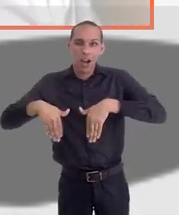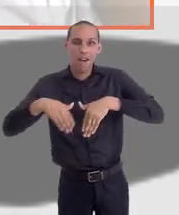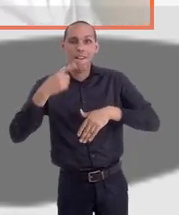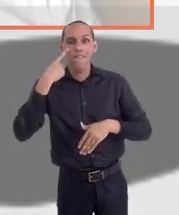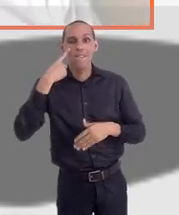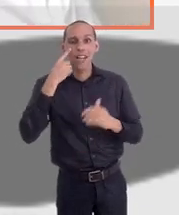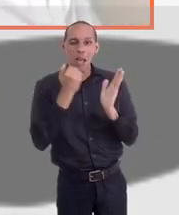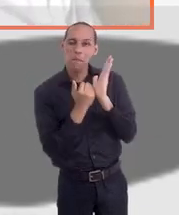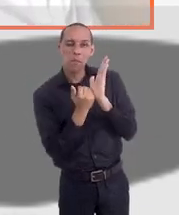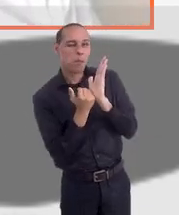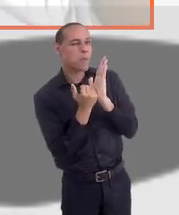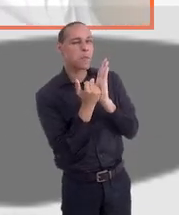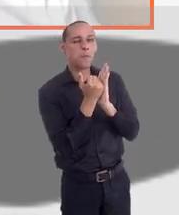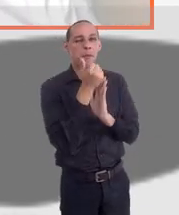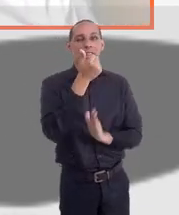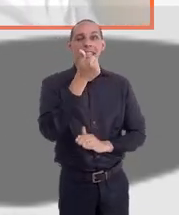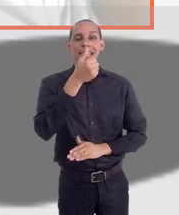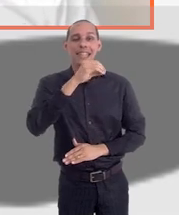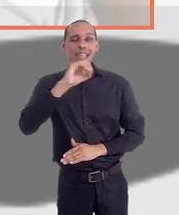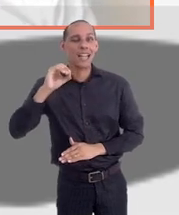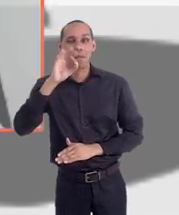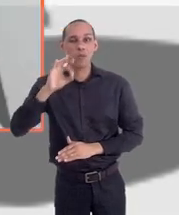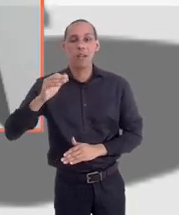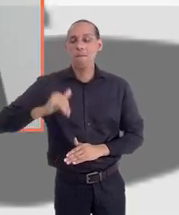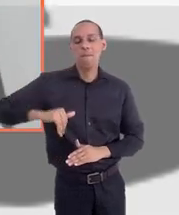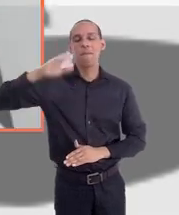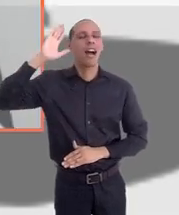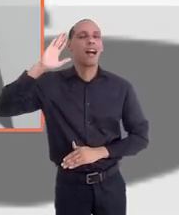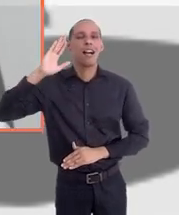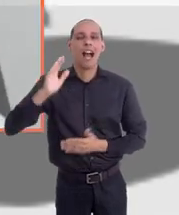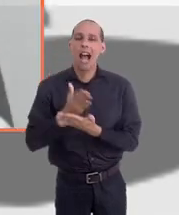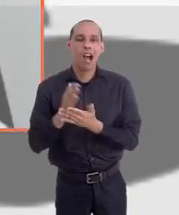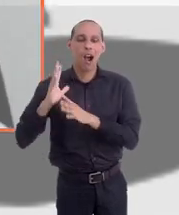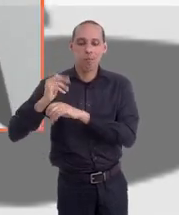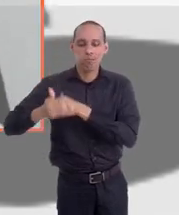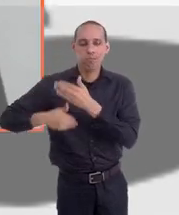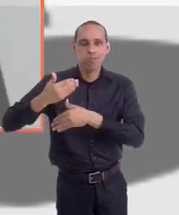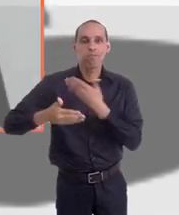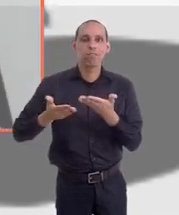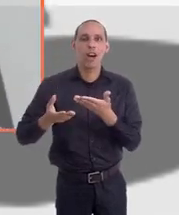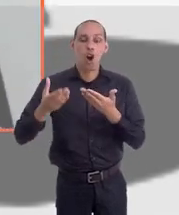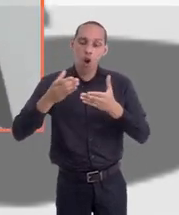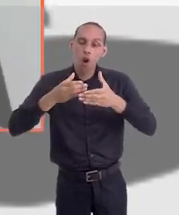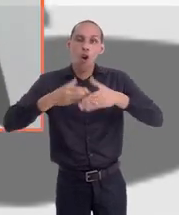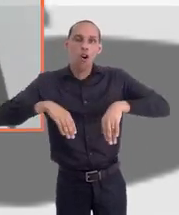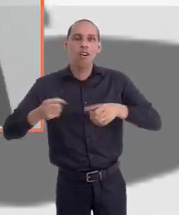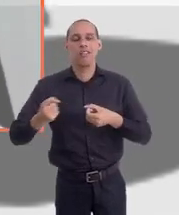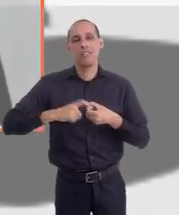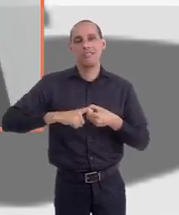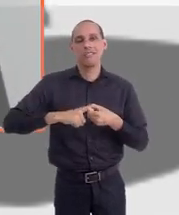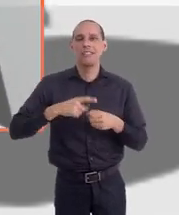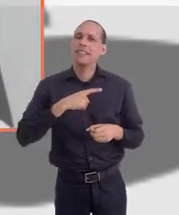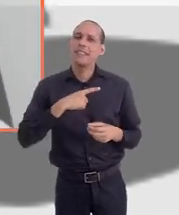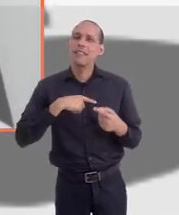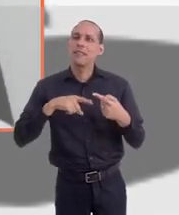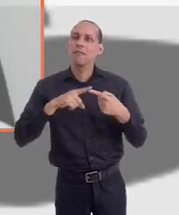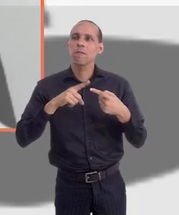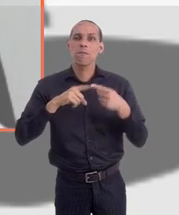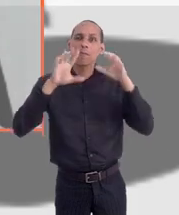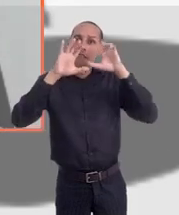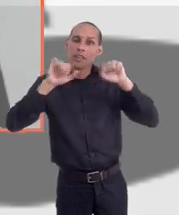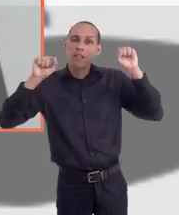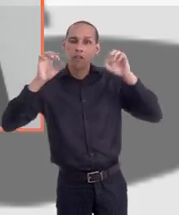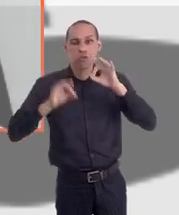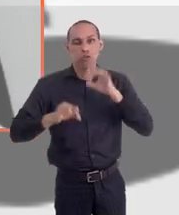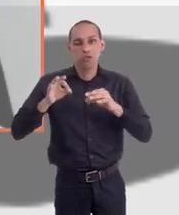você observa um crescimento que ultrapassa 100% em determinadas carreiras. E os concursos foram retomados, né? A gente teve o concurso aí do